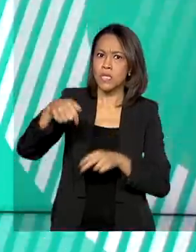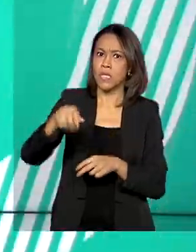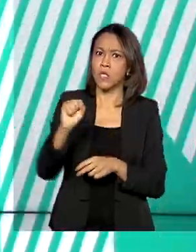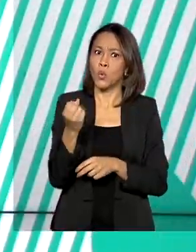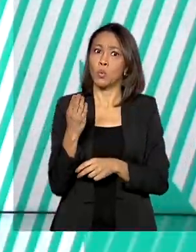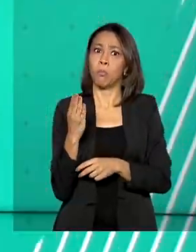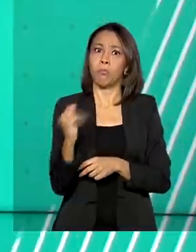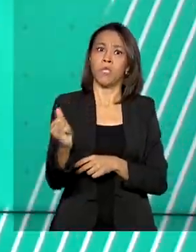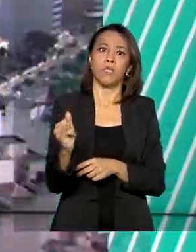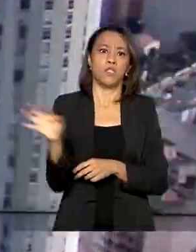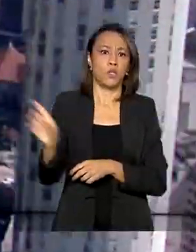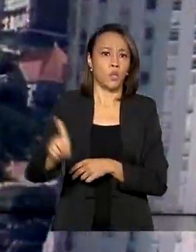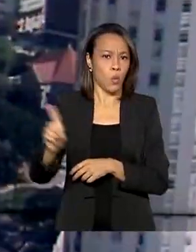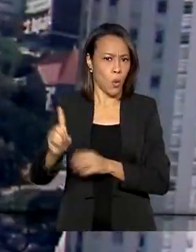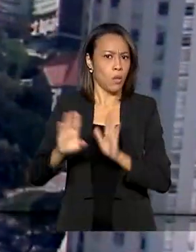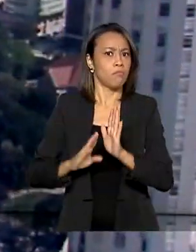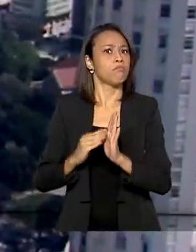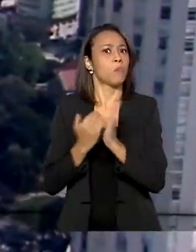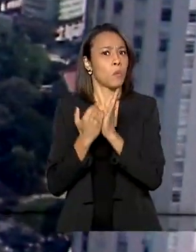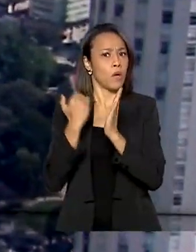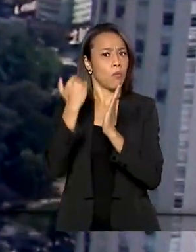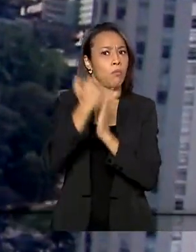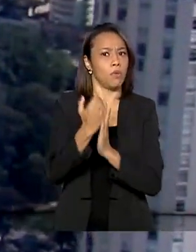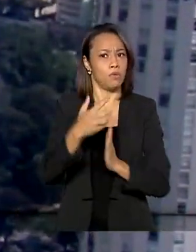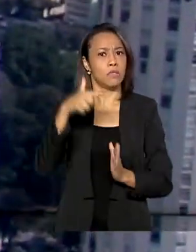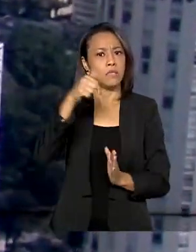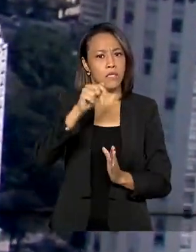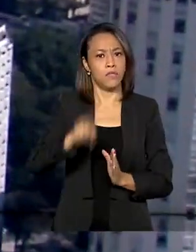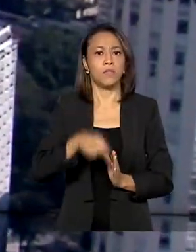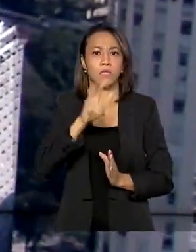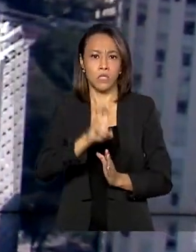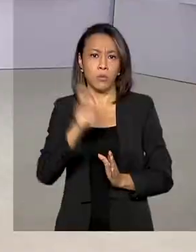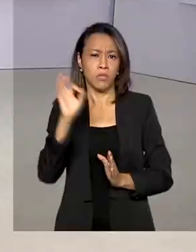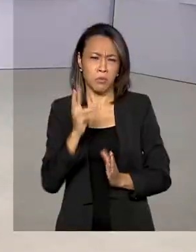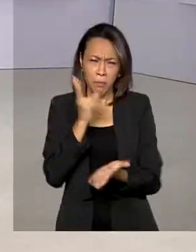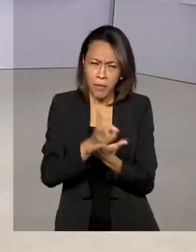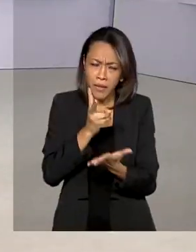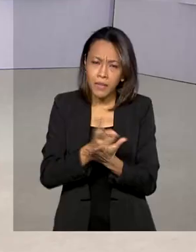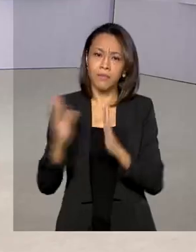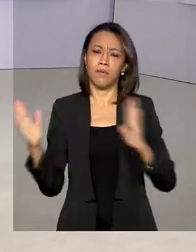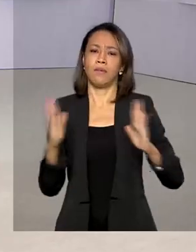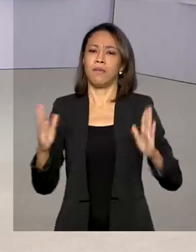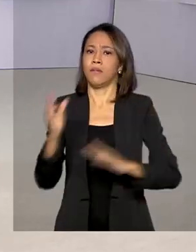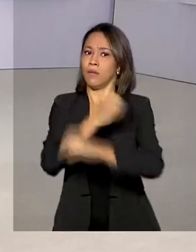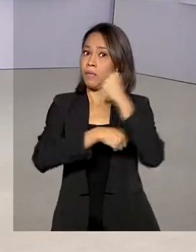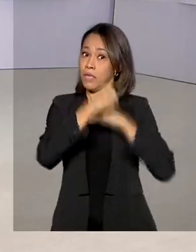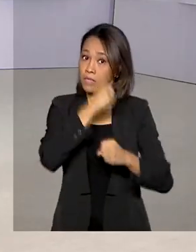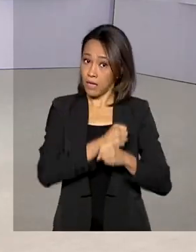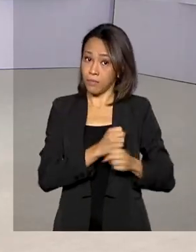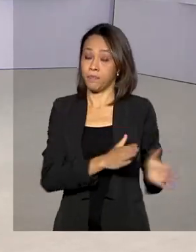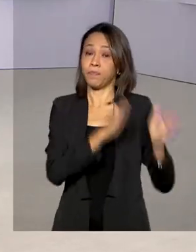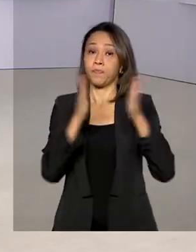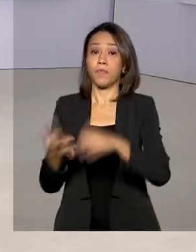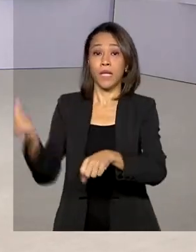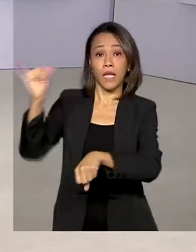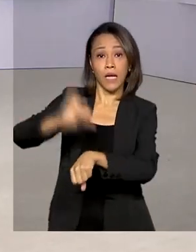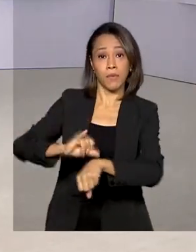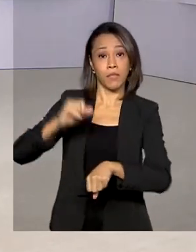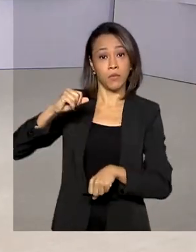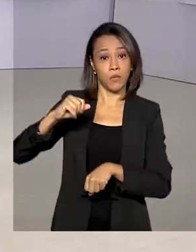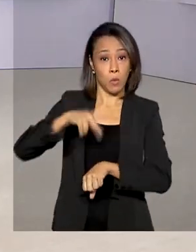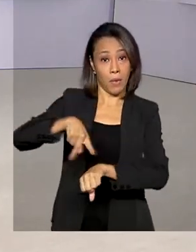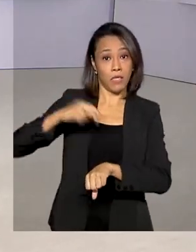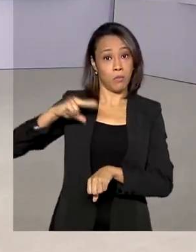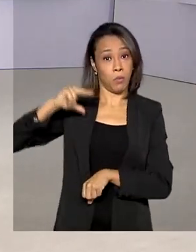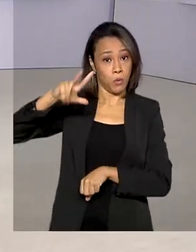Um crescimento de 7,5% em relação ao mesmo período do ano passado. Em Portugal, a ministra da Agricultura, Tereza